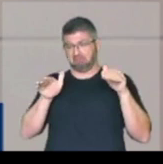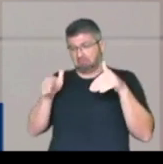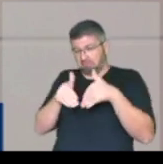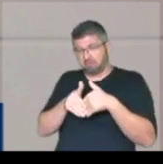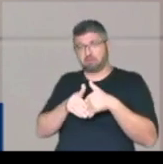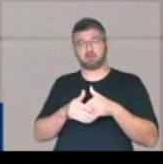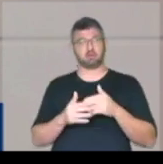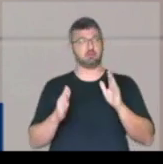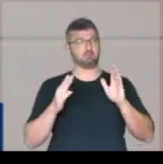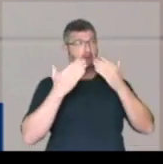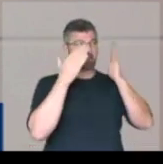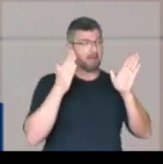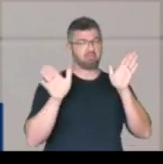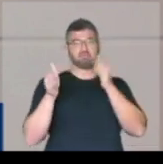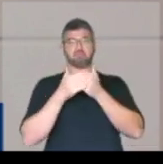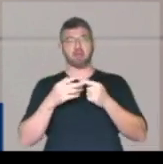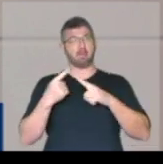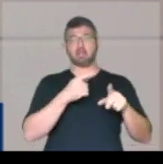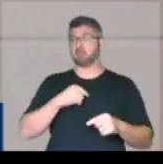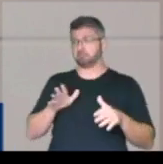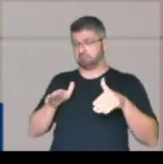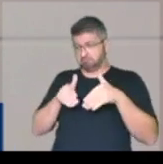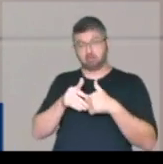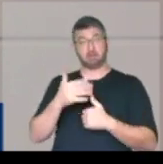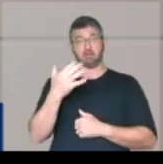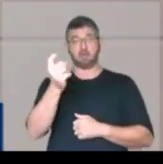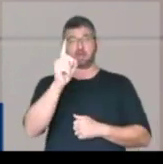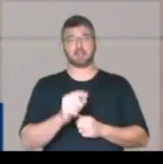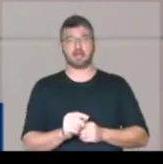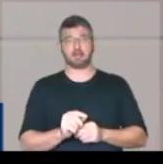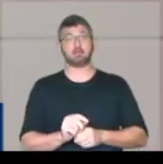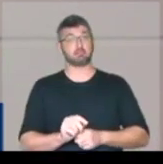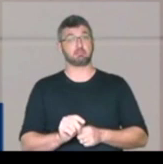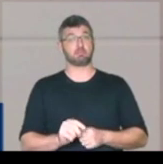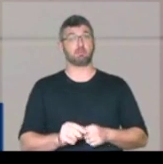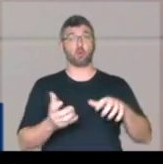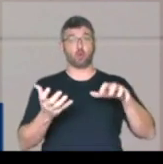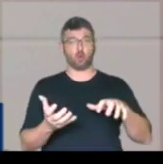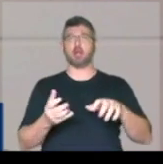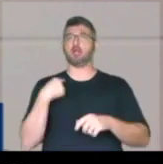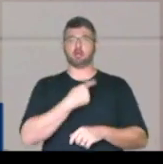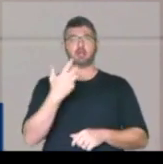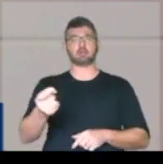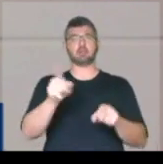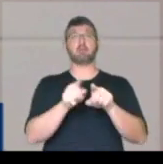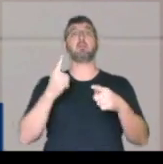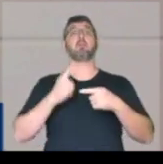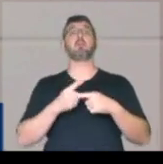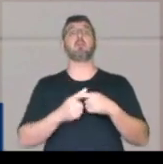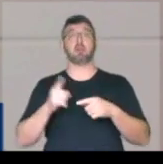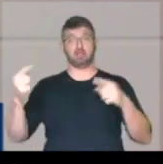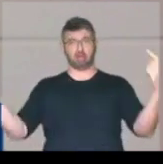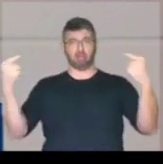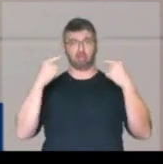abertas ou veladas. Nós não aceitaremos os ataques ao Supremo e ao Congresso, porque sabemos que, no fundo, esses ataques não